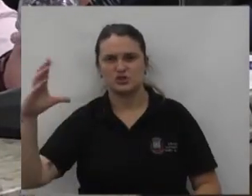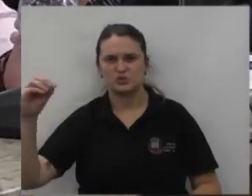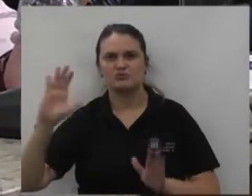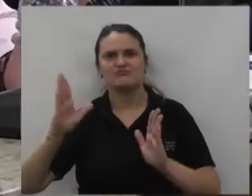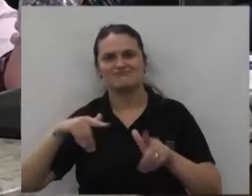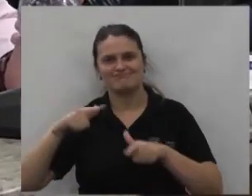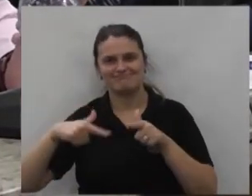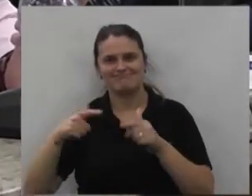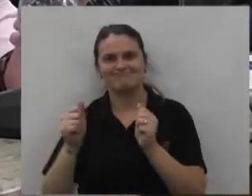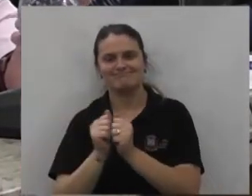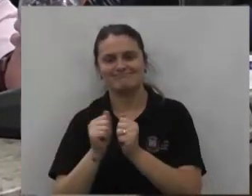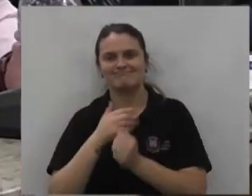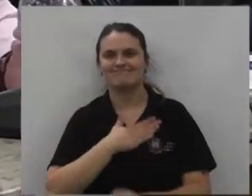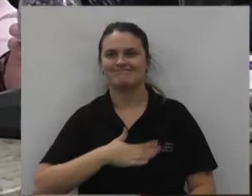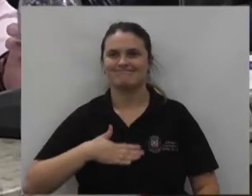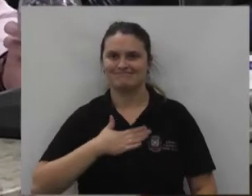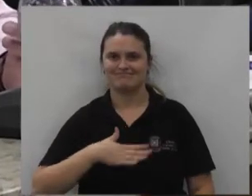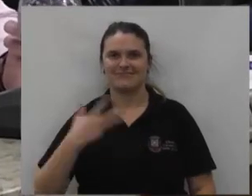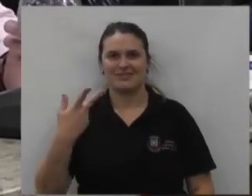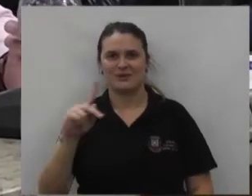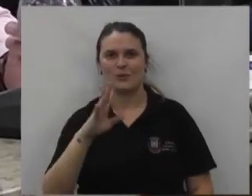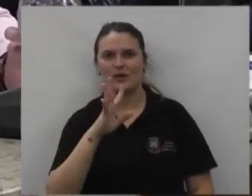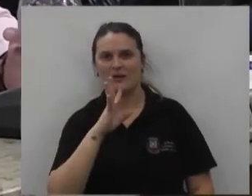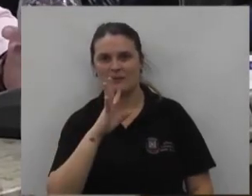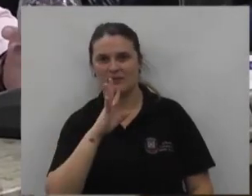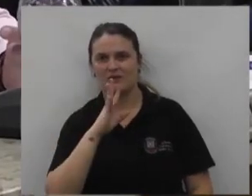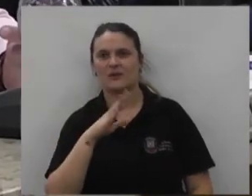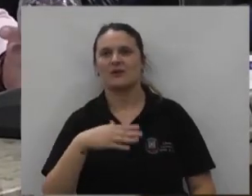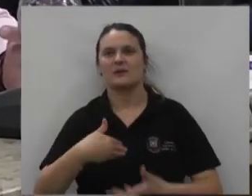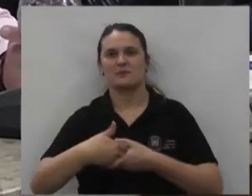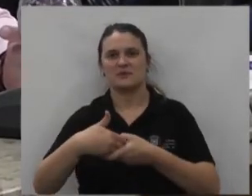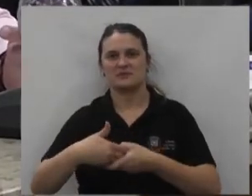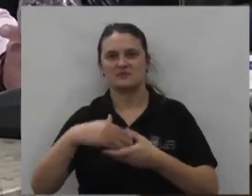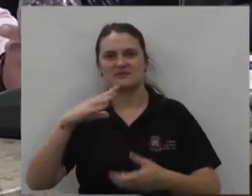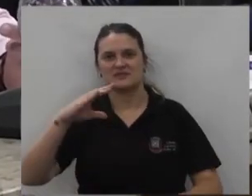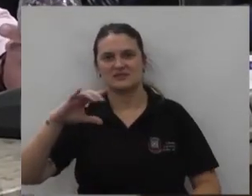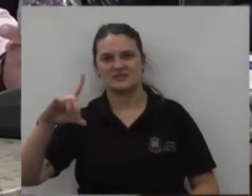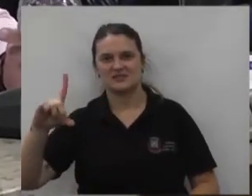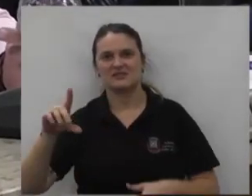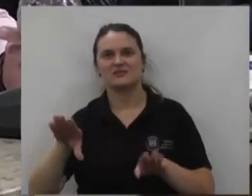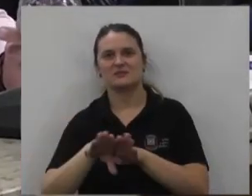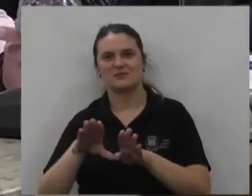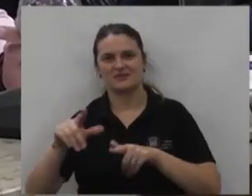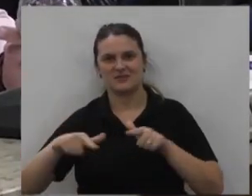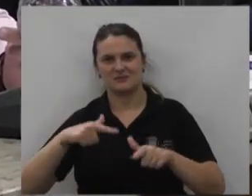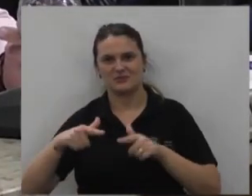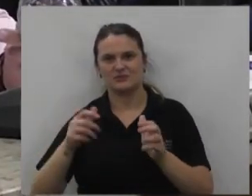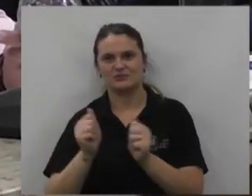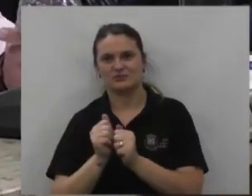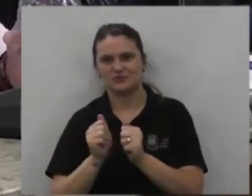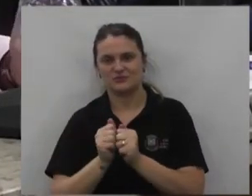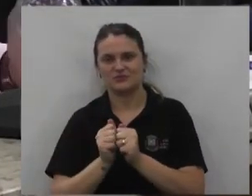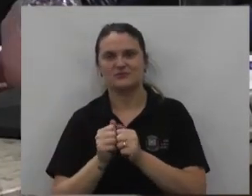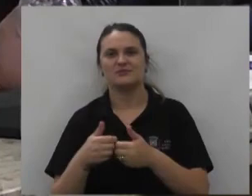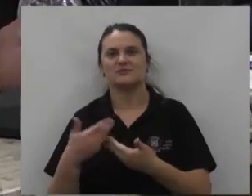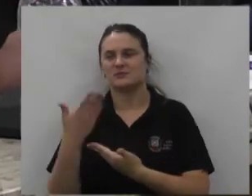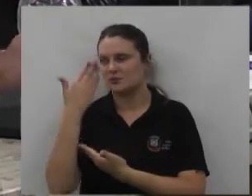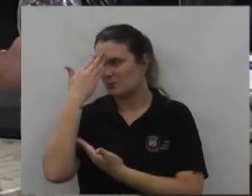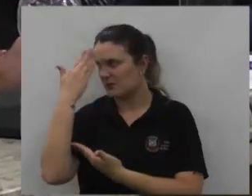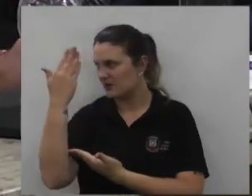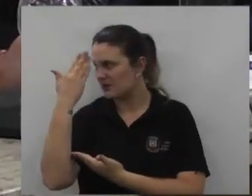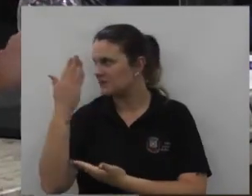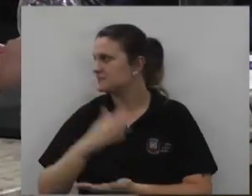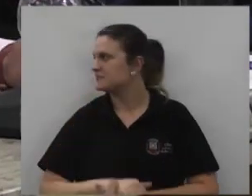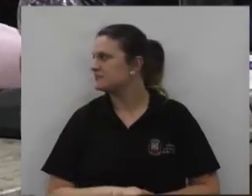junto é um prazer ser teu amigo ao Cid que a gente também trabalhou junto na campanha e para o Aliel e é isso